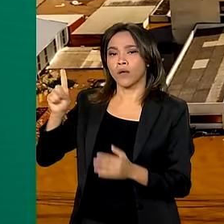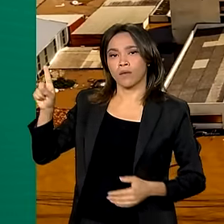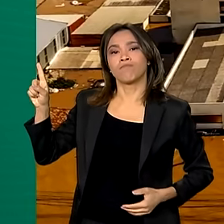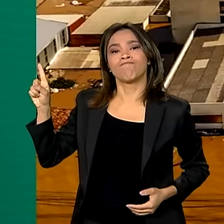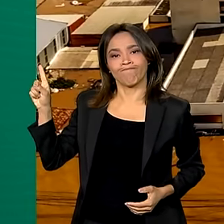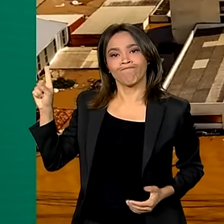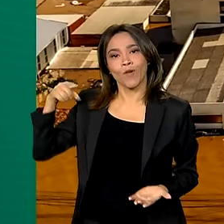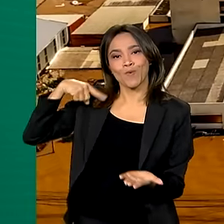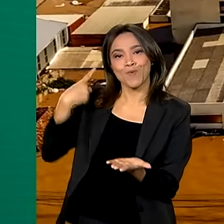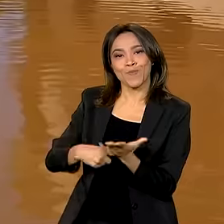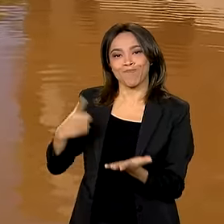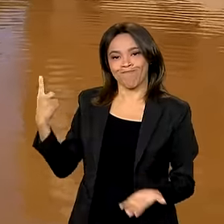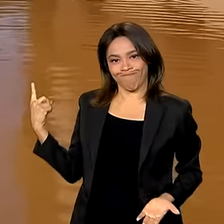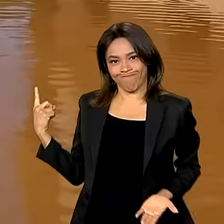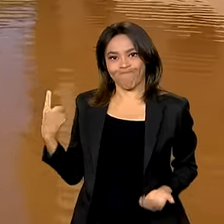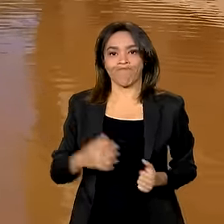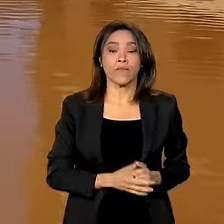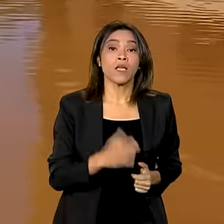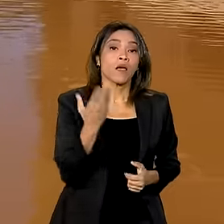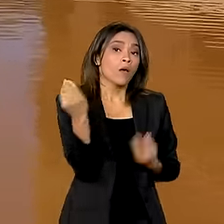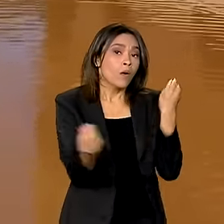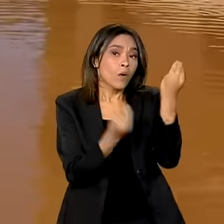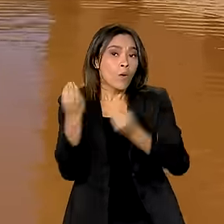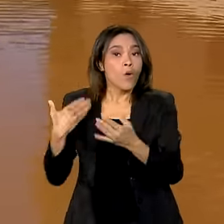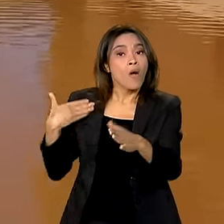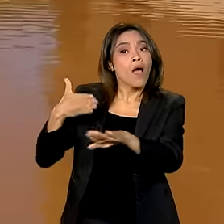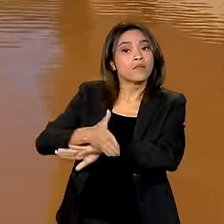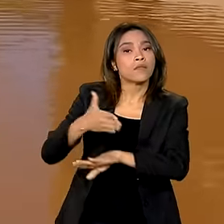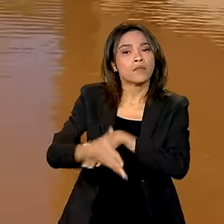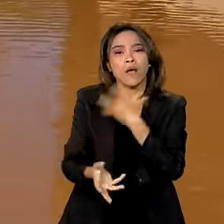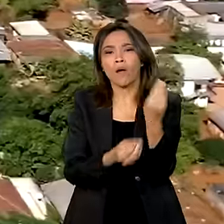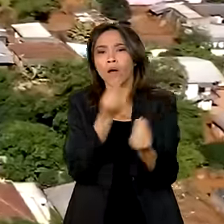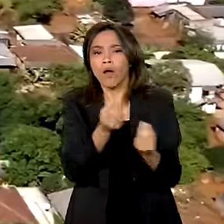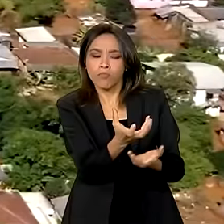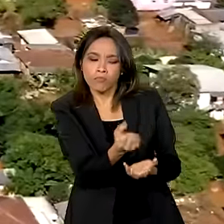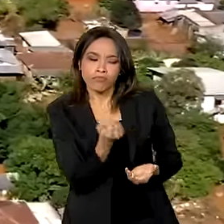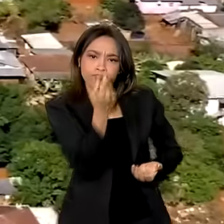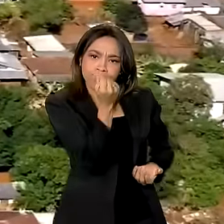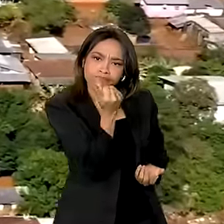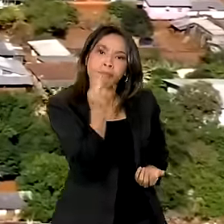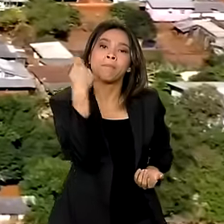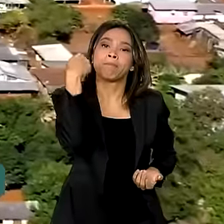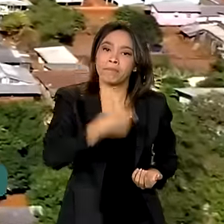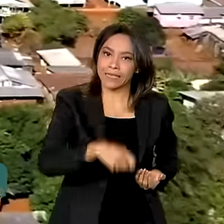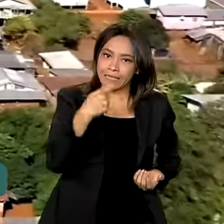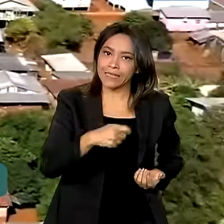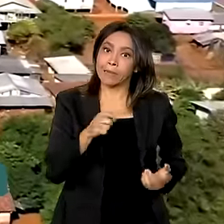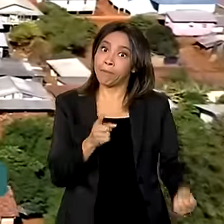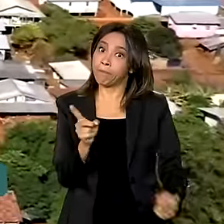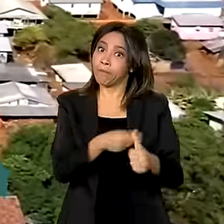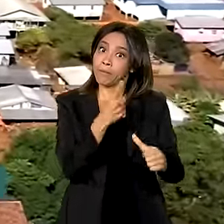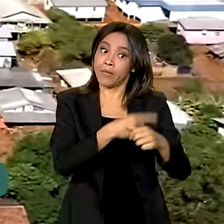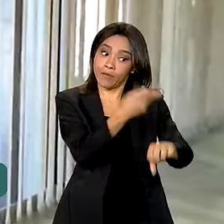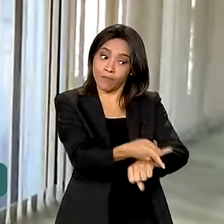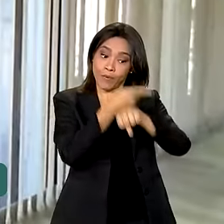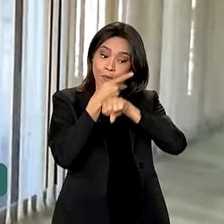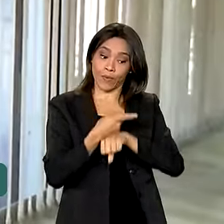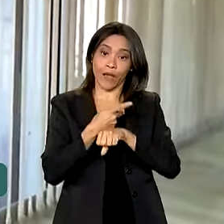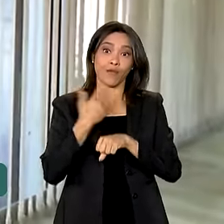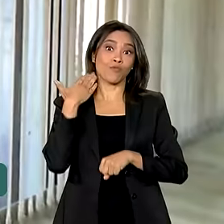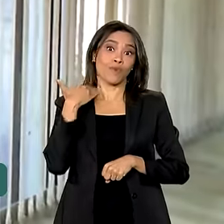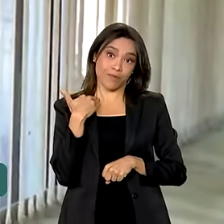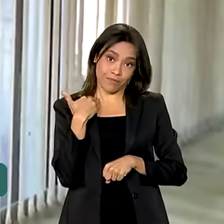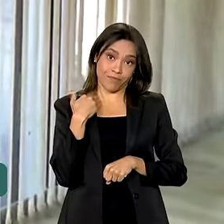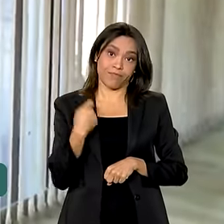Caixa e Banrisul. Para ter acesso a esses benefícios, é preciso que o cliente entre em contato com o banco. O que os